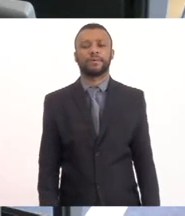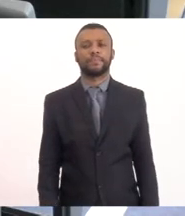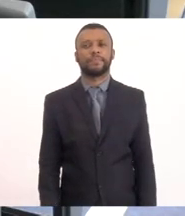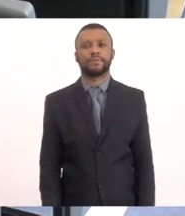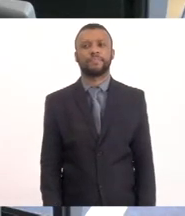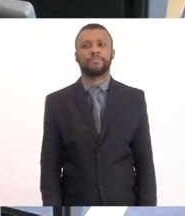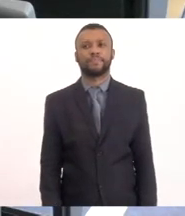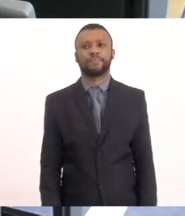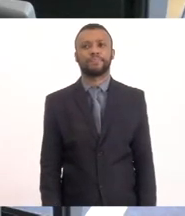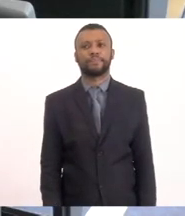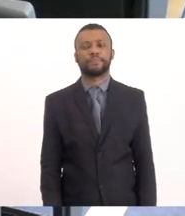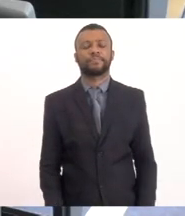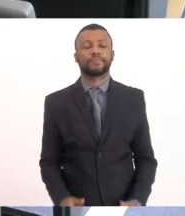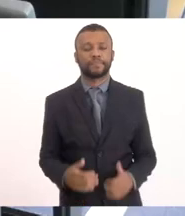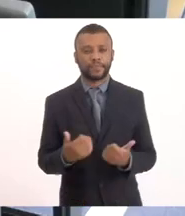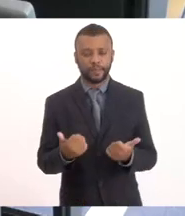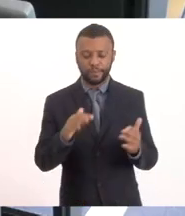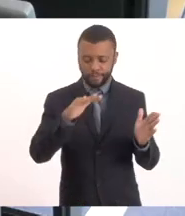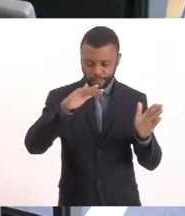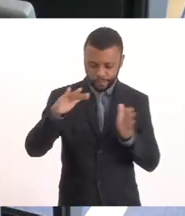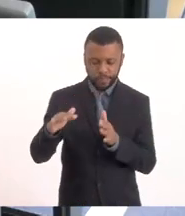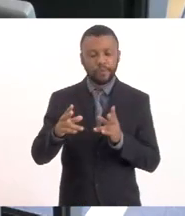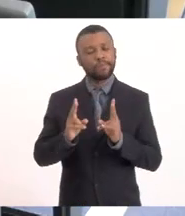Vamos dar prosseguimento Agora